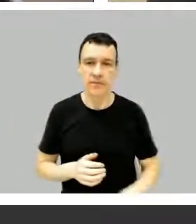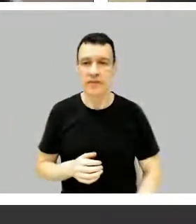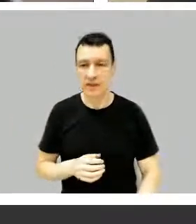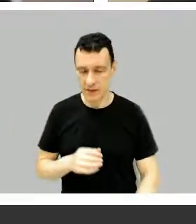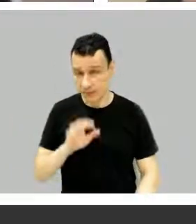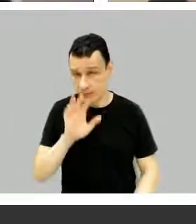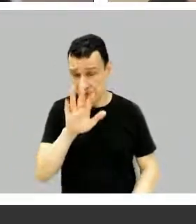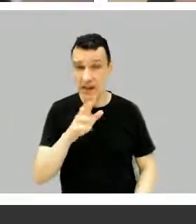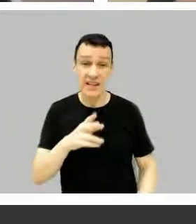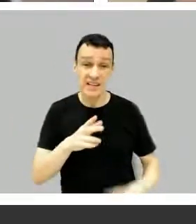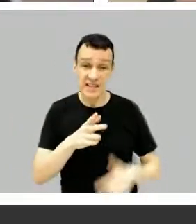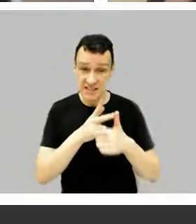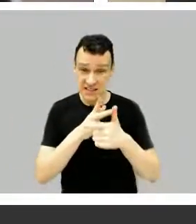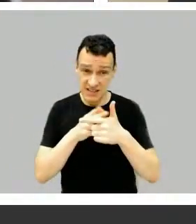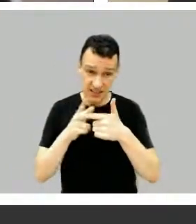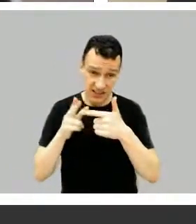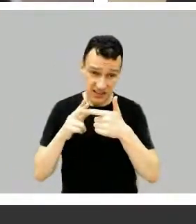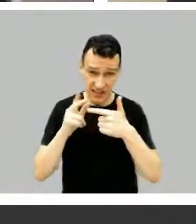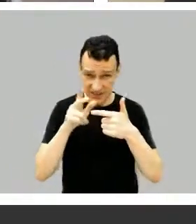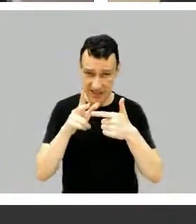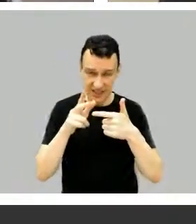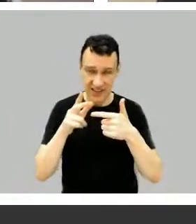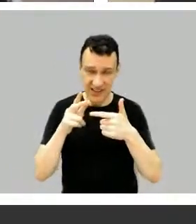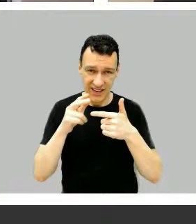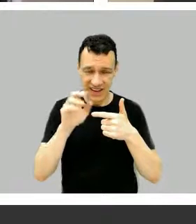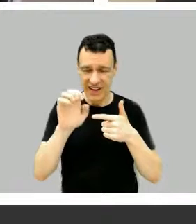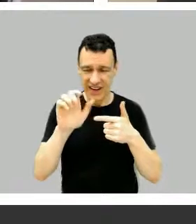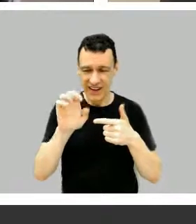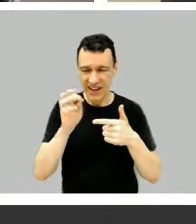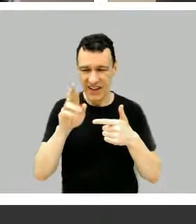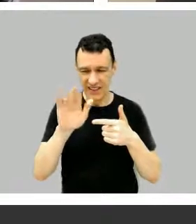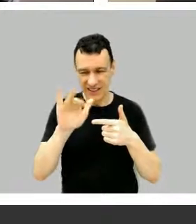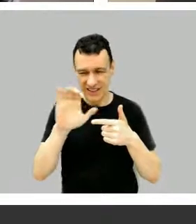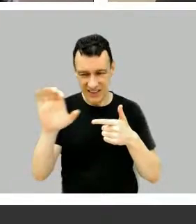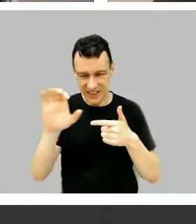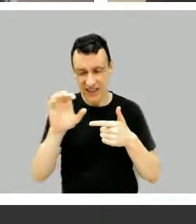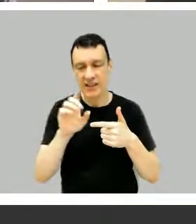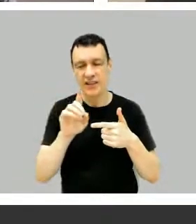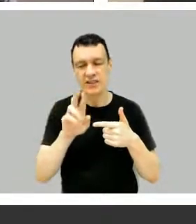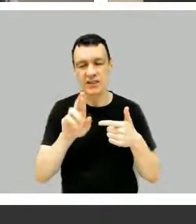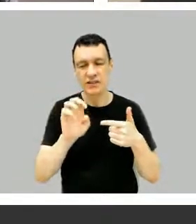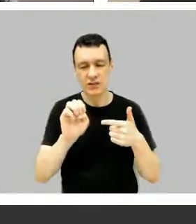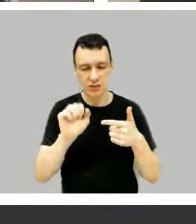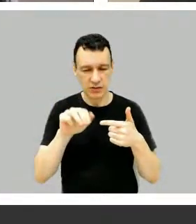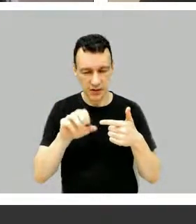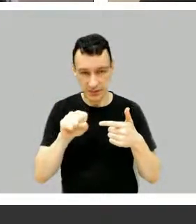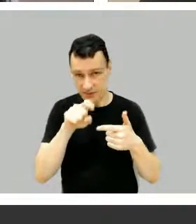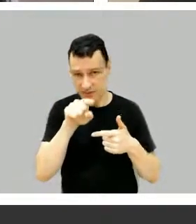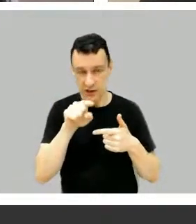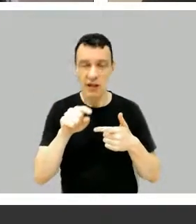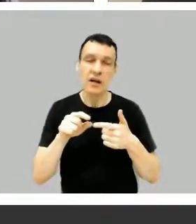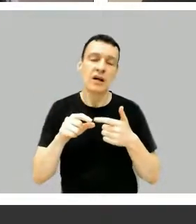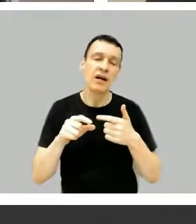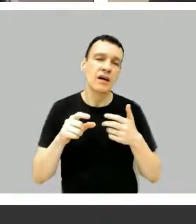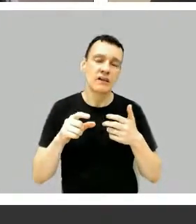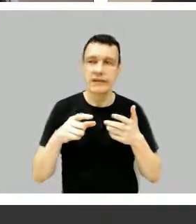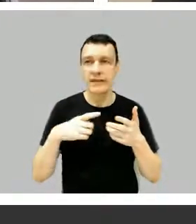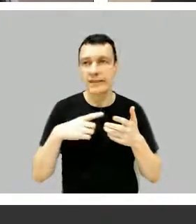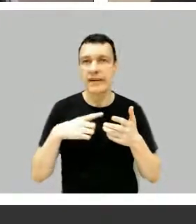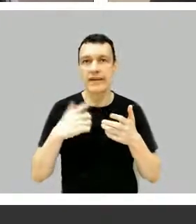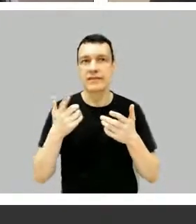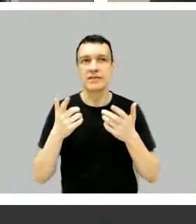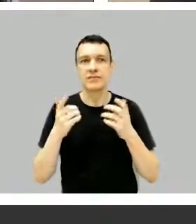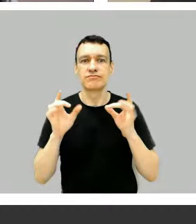truques e efeitos caros, mas mesmo que não fosse, mesmo Black Mirror,